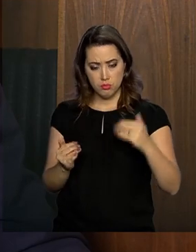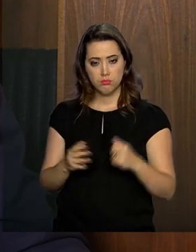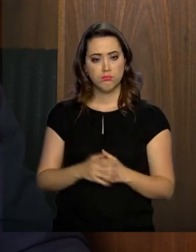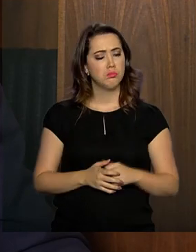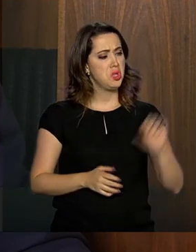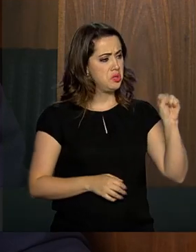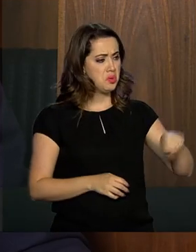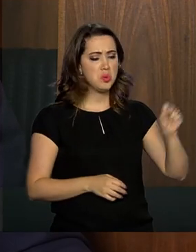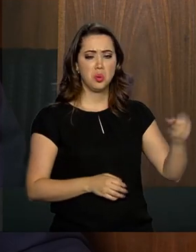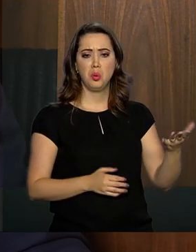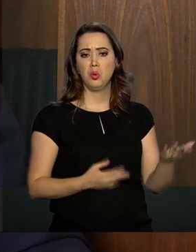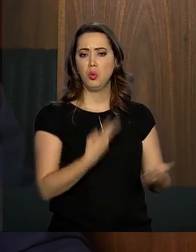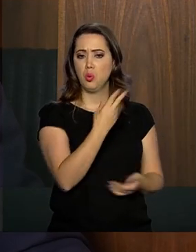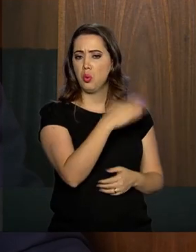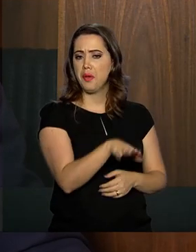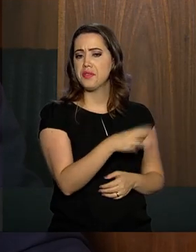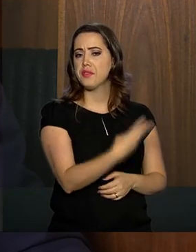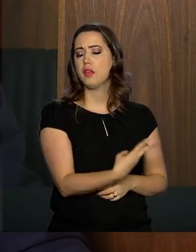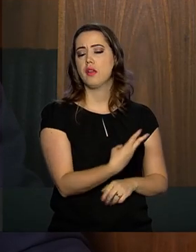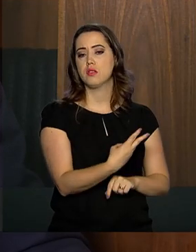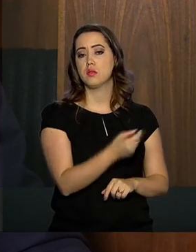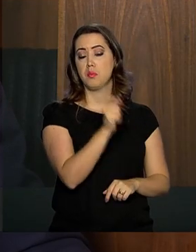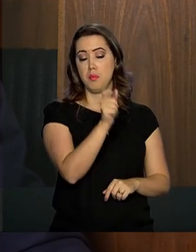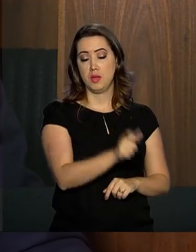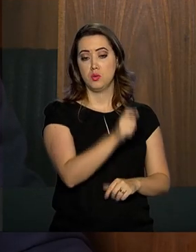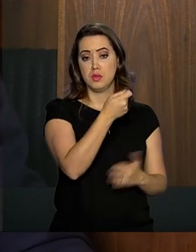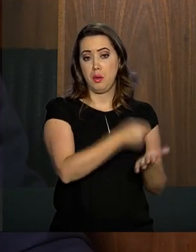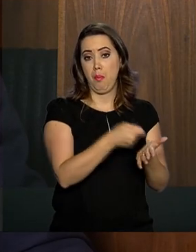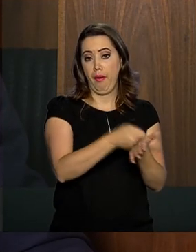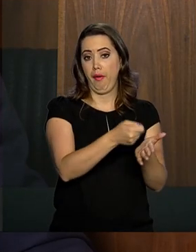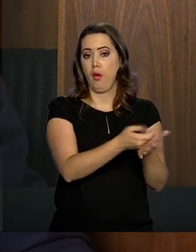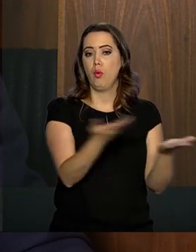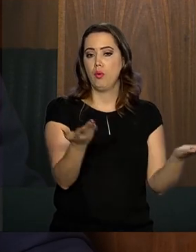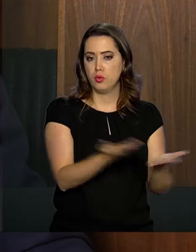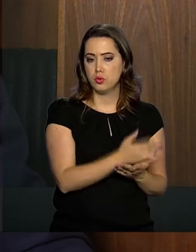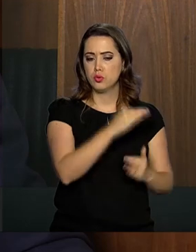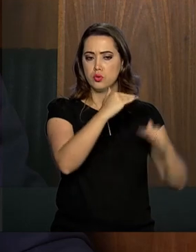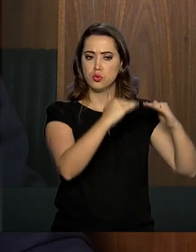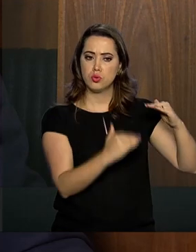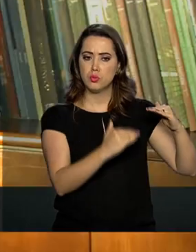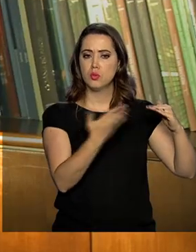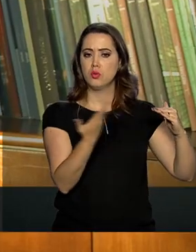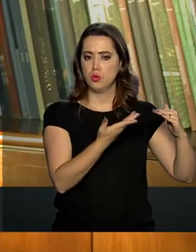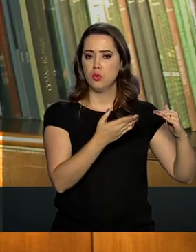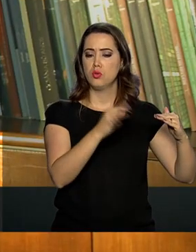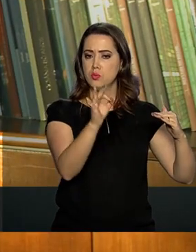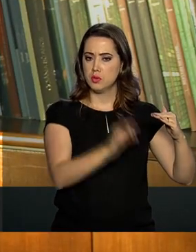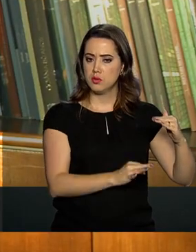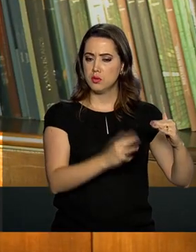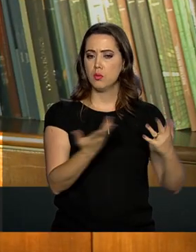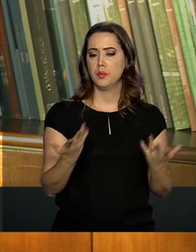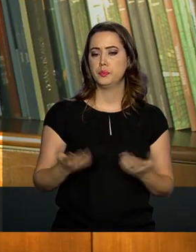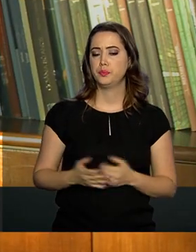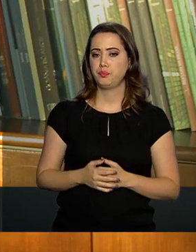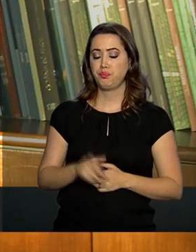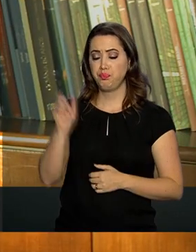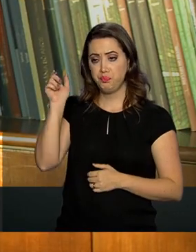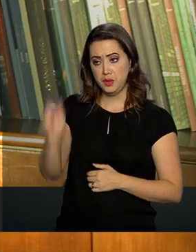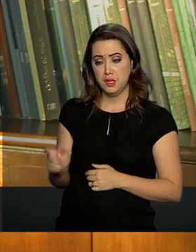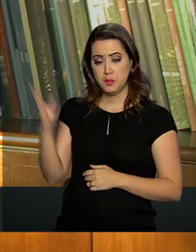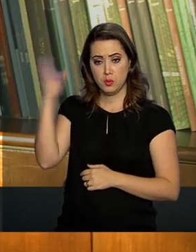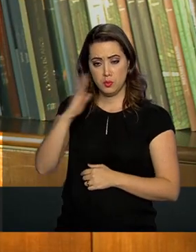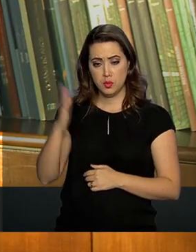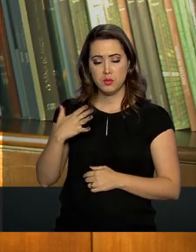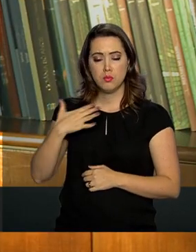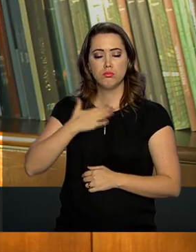maioria, quase dois terços, pelo menos, daqueles que contribuem hoje ao regime geral, vão ter uma redução de alíquota. Os brasileiros podem ficar